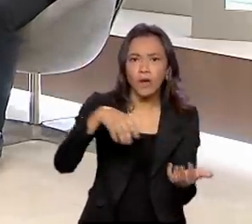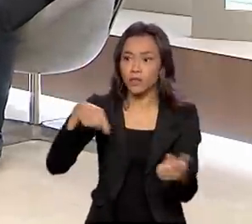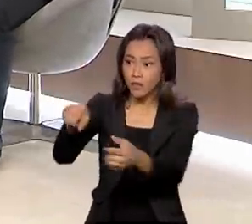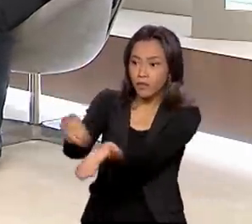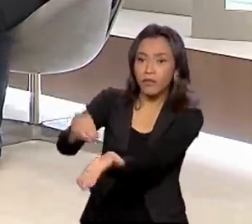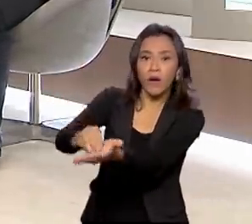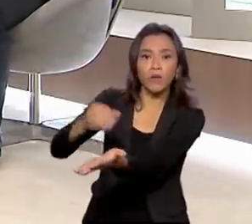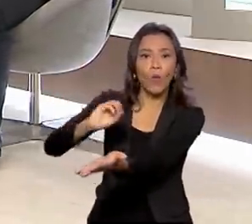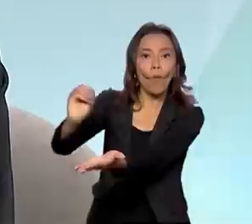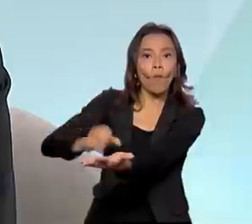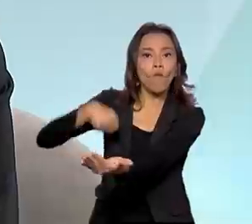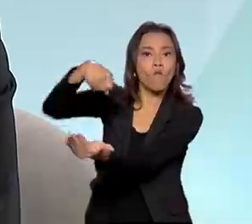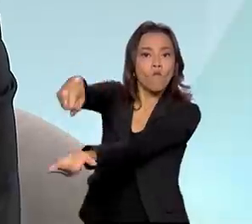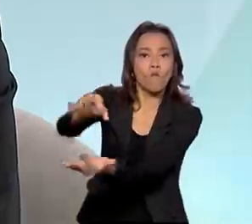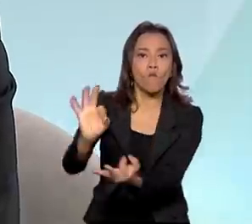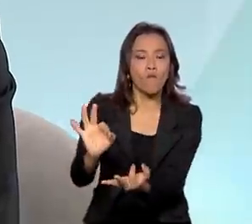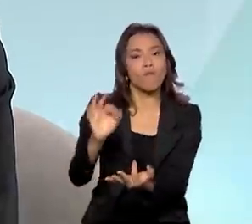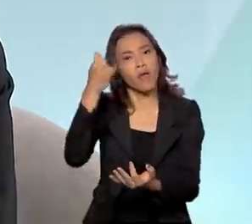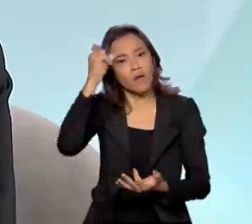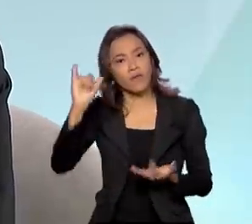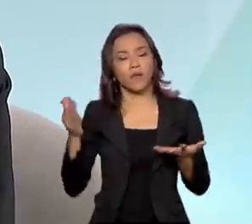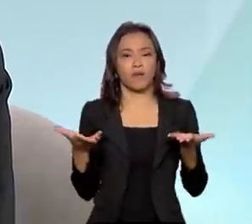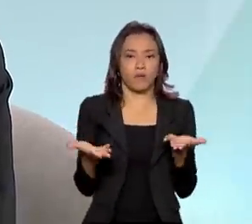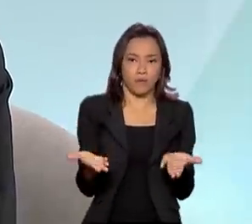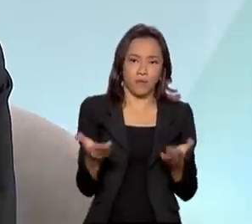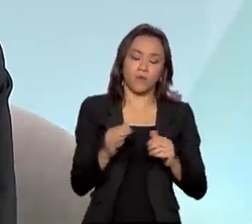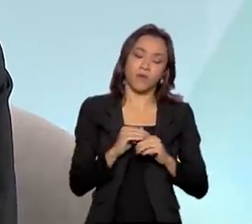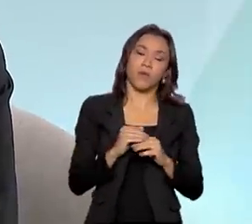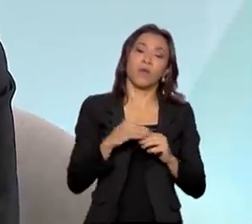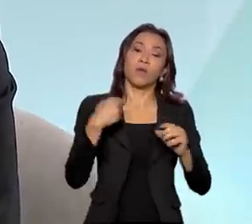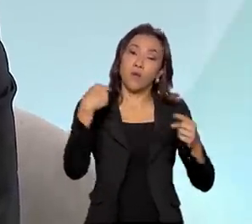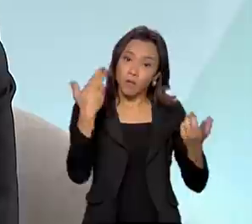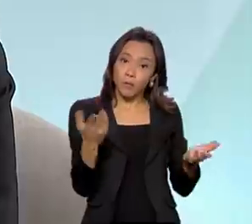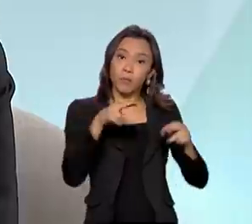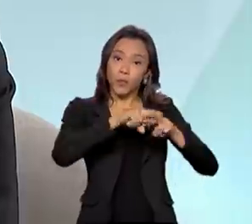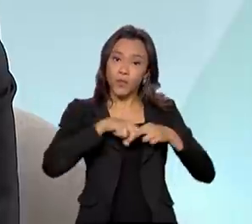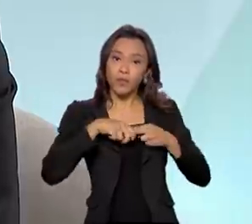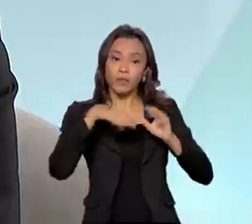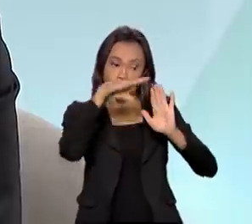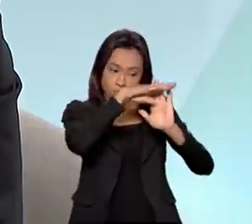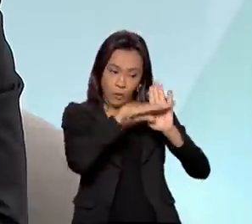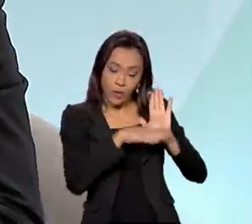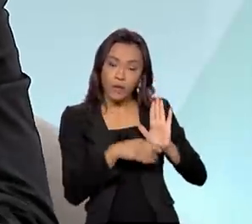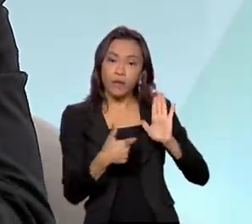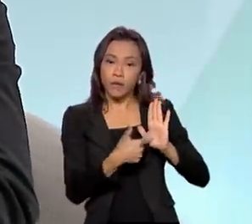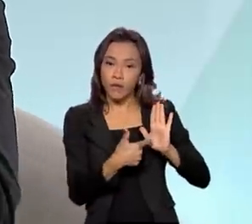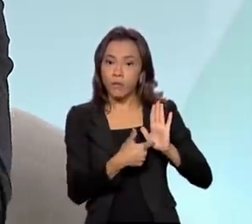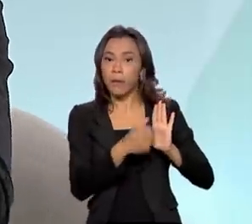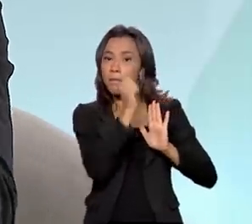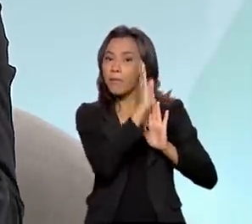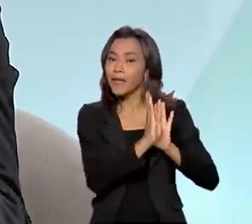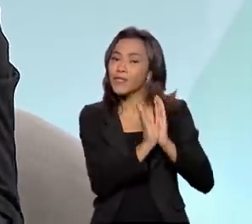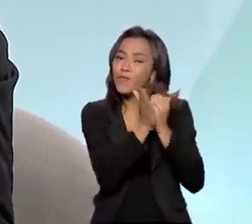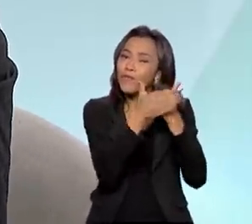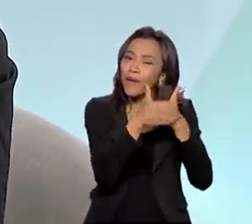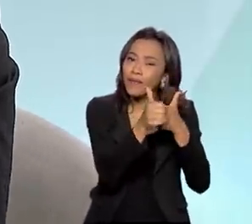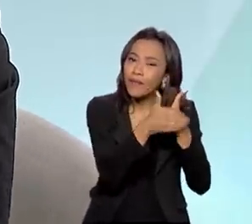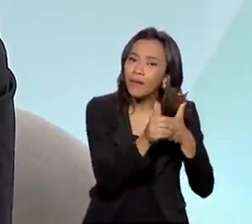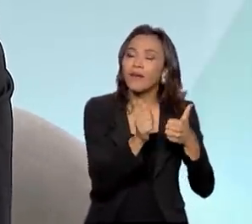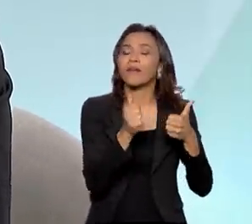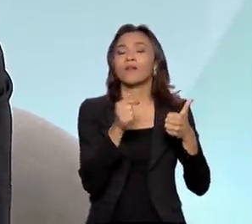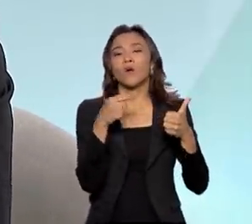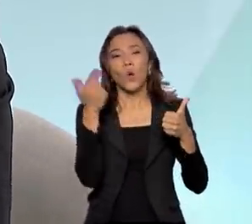necessita muito não receba nenhuma. Então, através do Brasil Fraterno, nós conseguimos ampliar muito mais